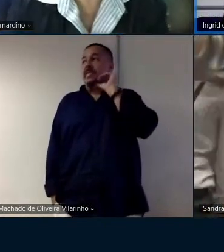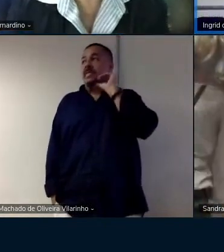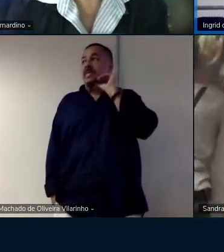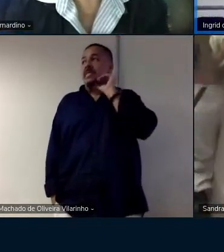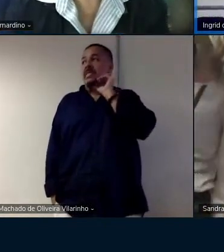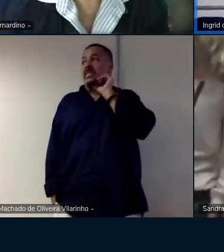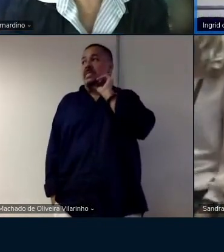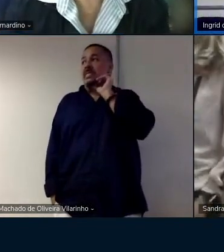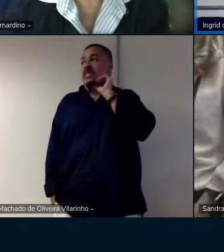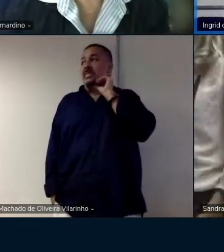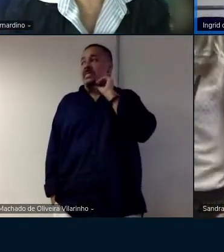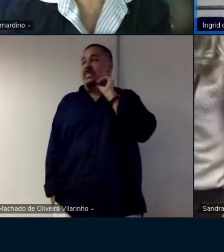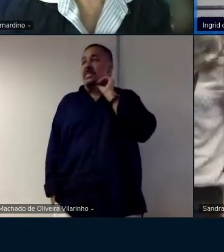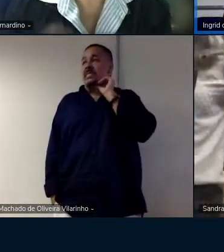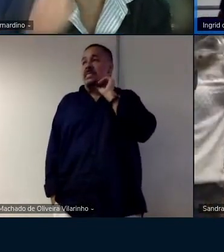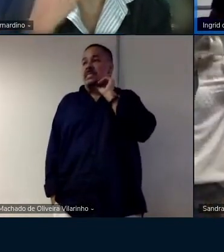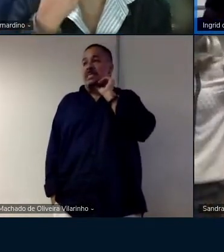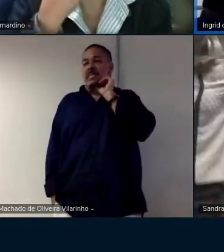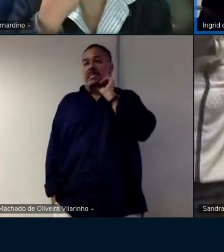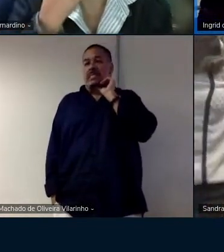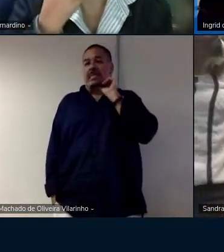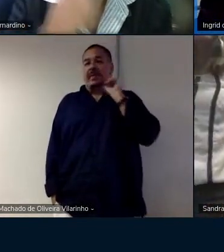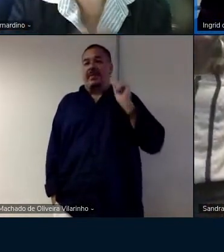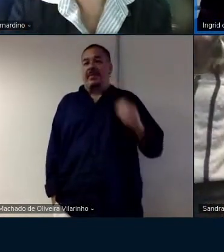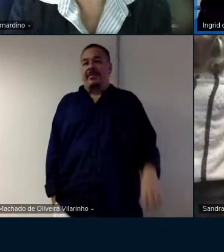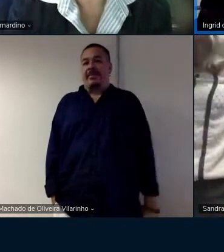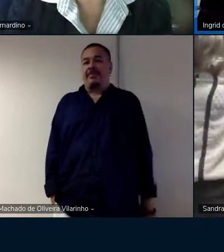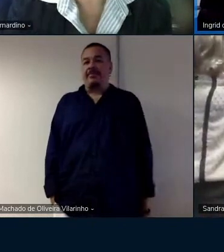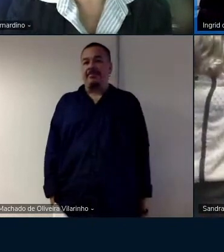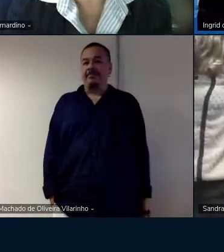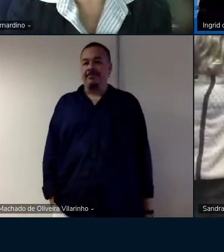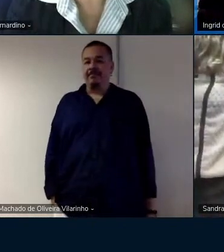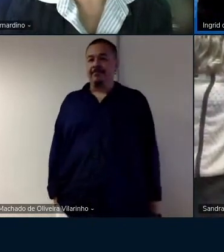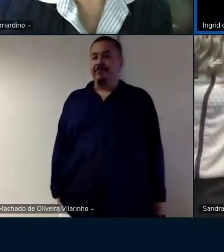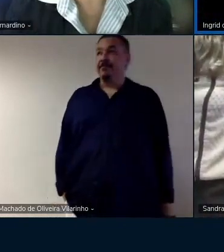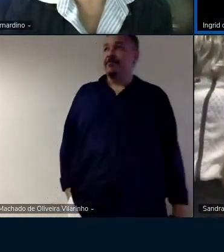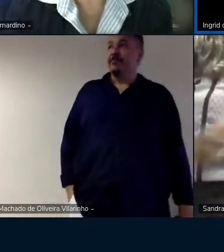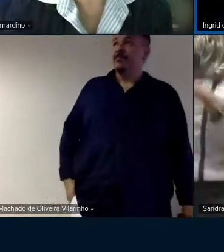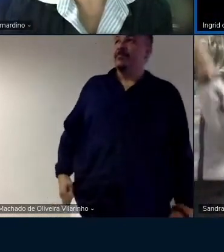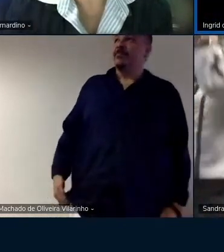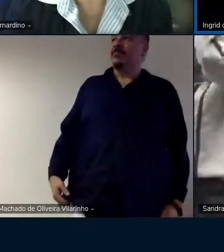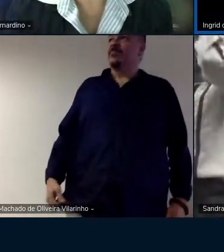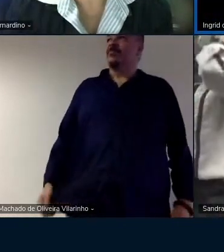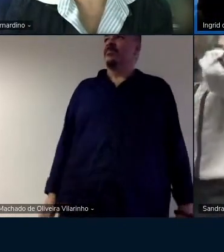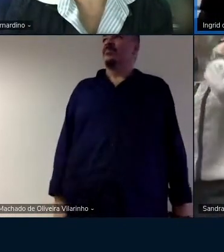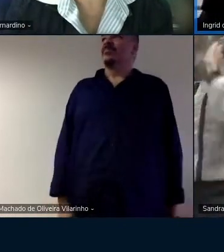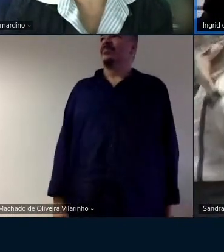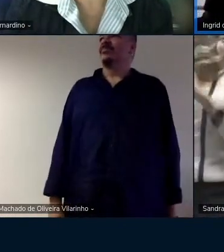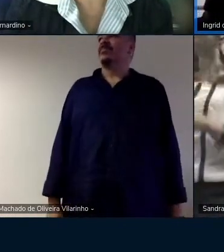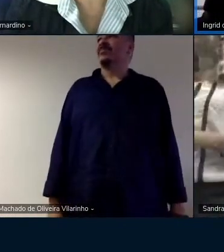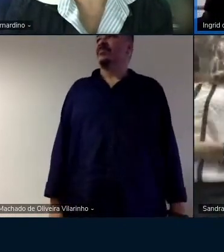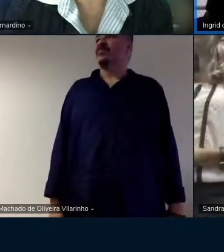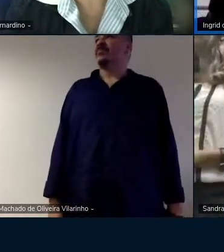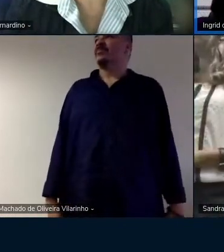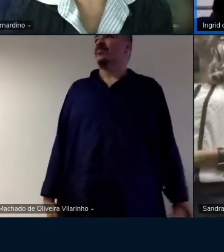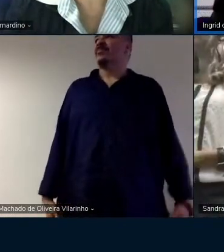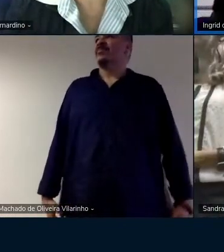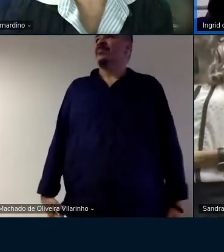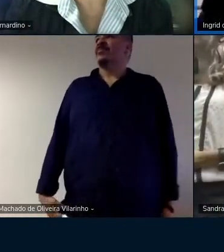a irmã a irmã a cara dela é a cara a irmã